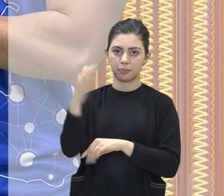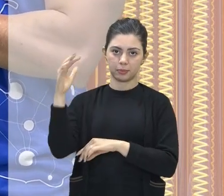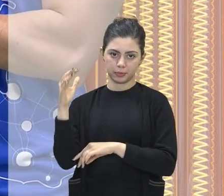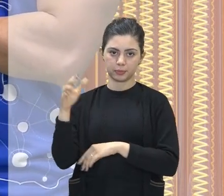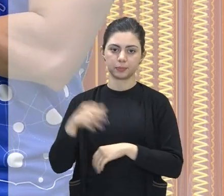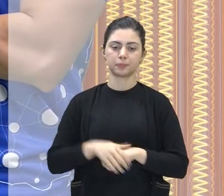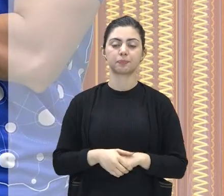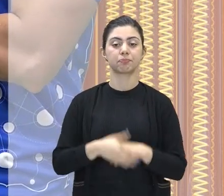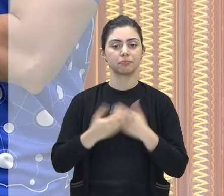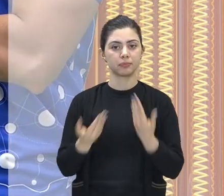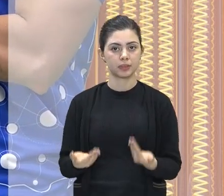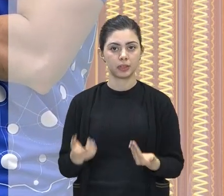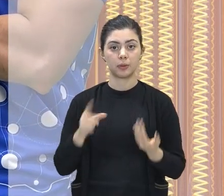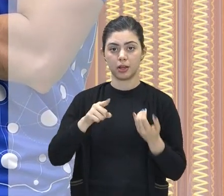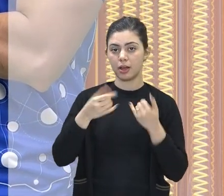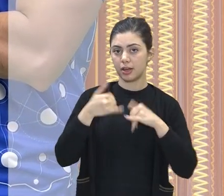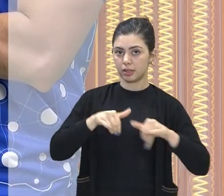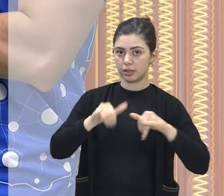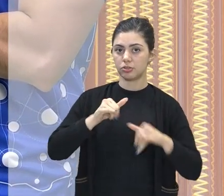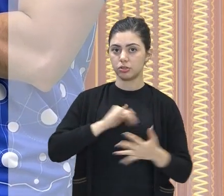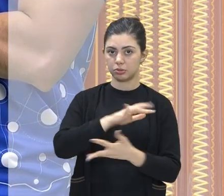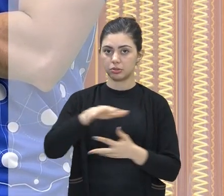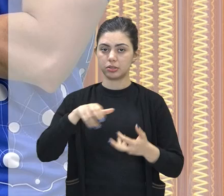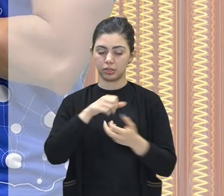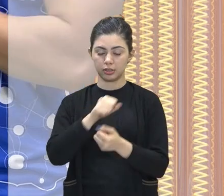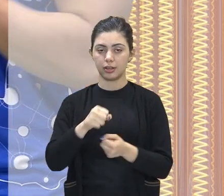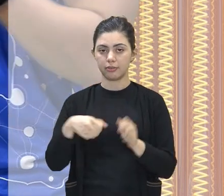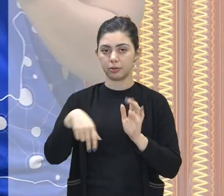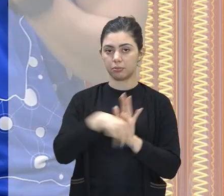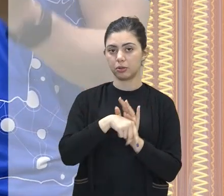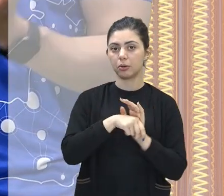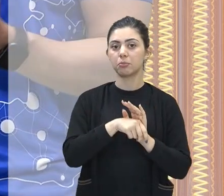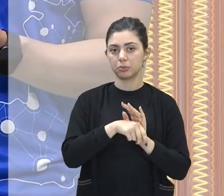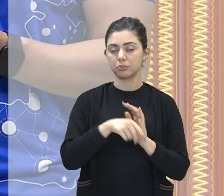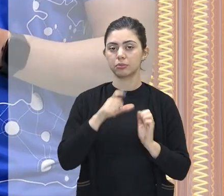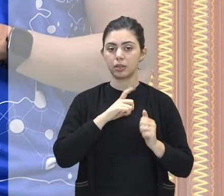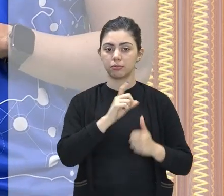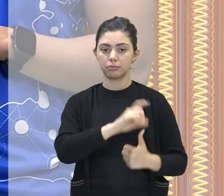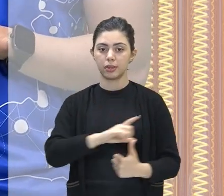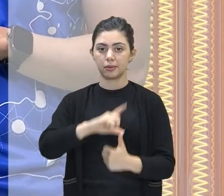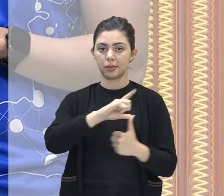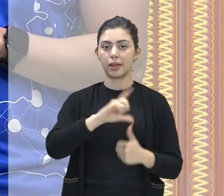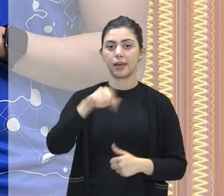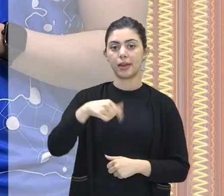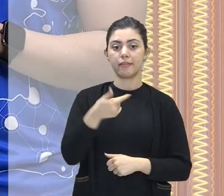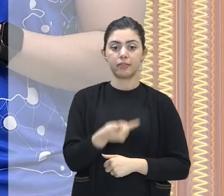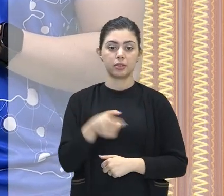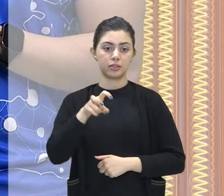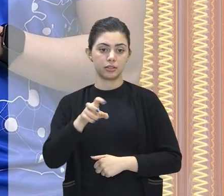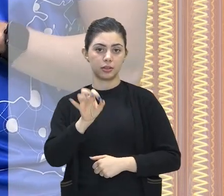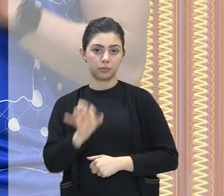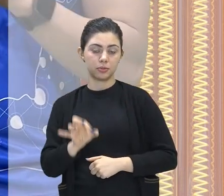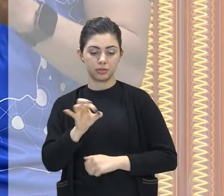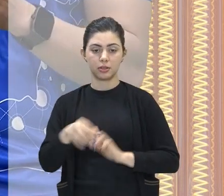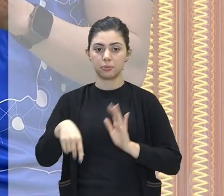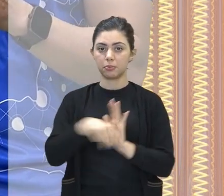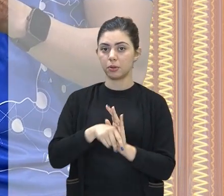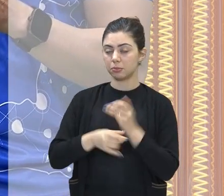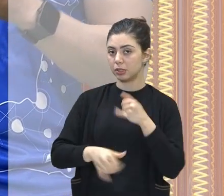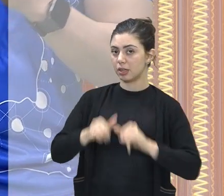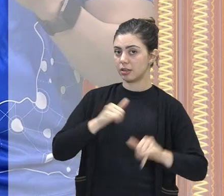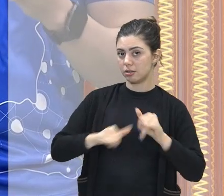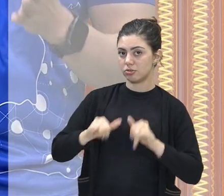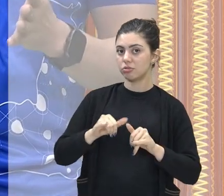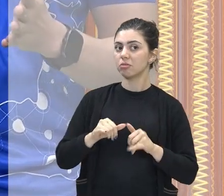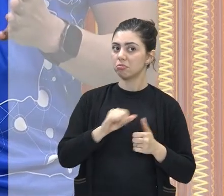fontes renováveis de energia aqui na América Latina representam 25% da nossa matriz energética. Isso é bom